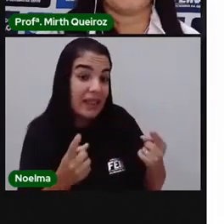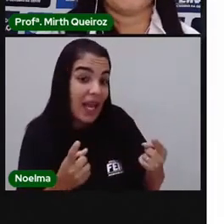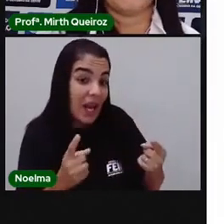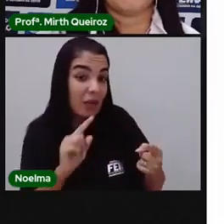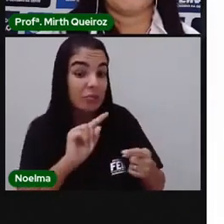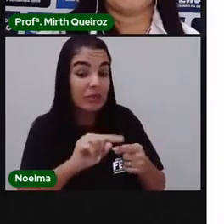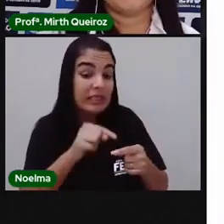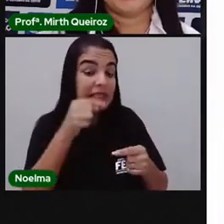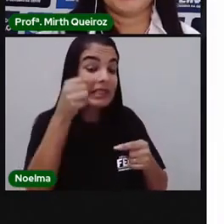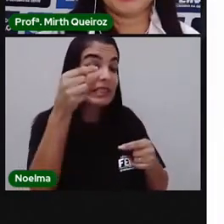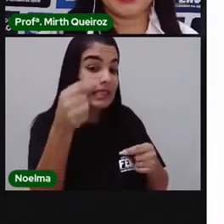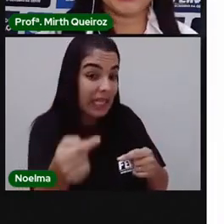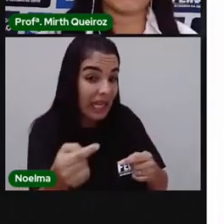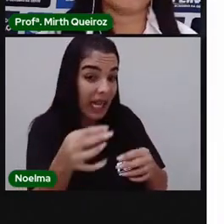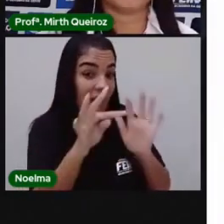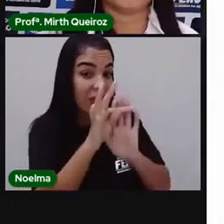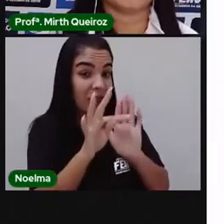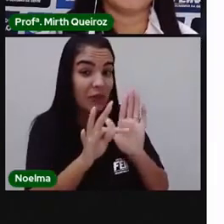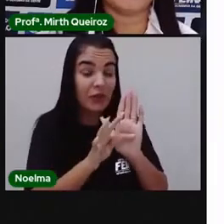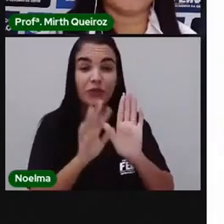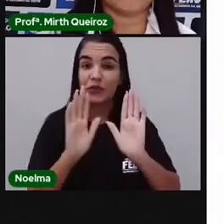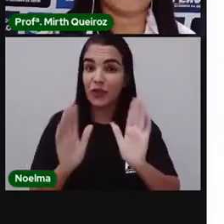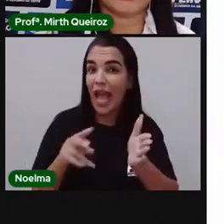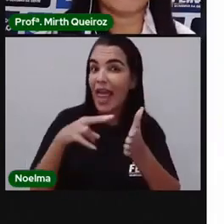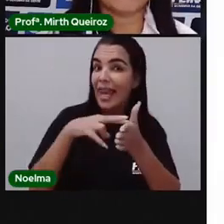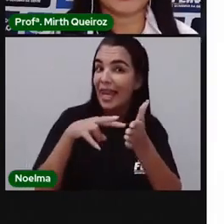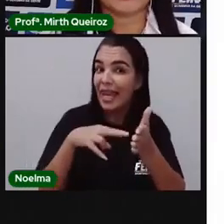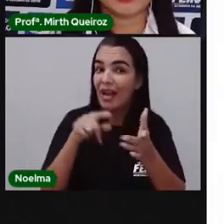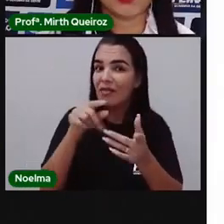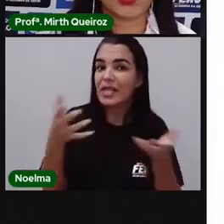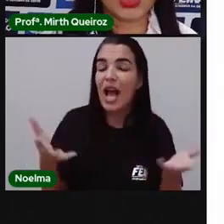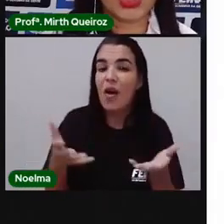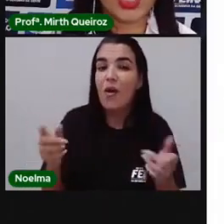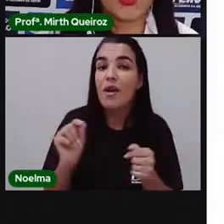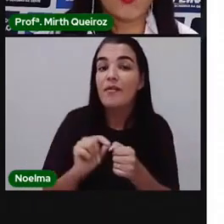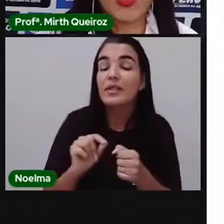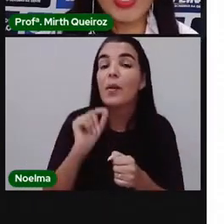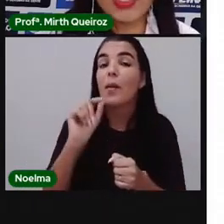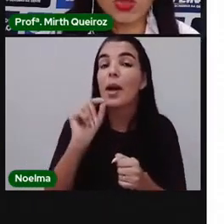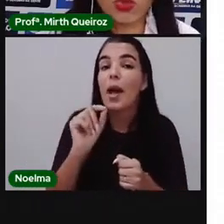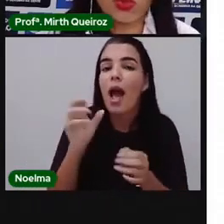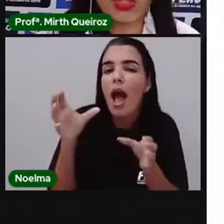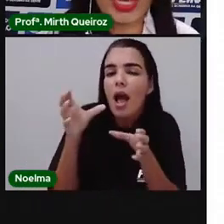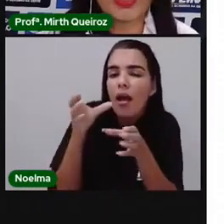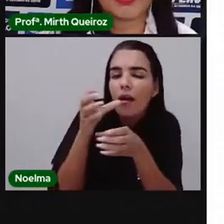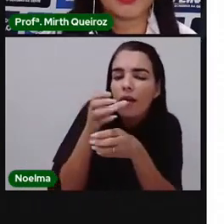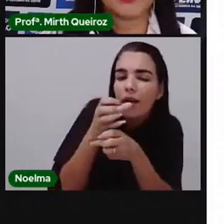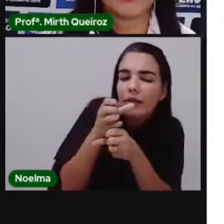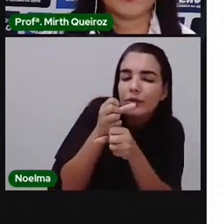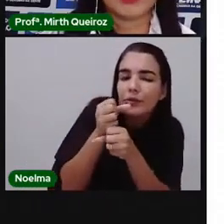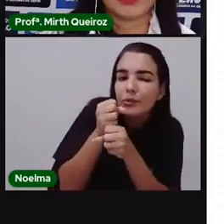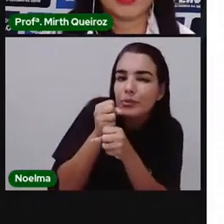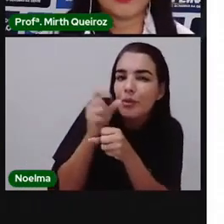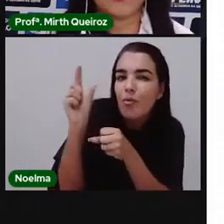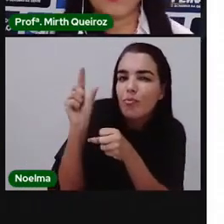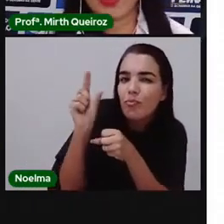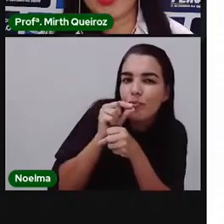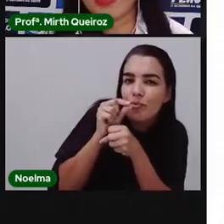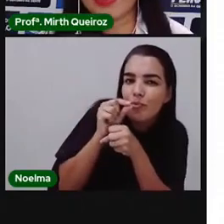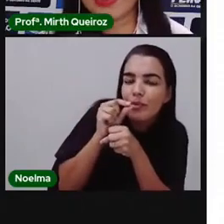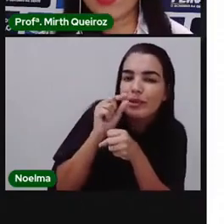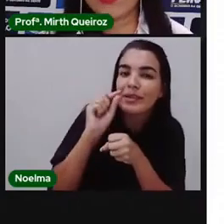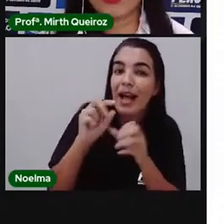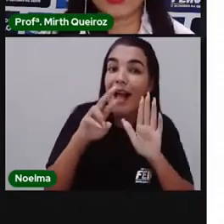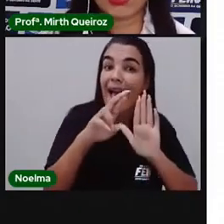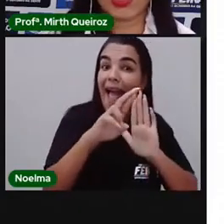desse texto que vocês leram, vocês vão fazer hoje um resumo, né? Vão fazer uma